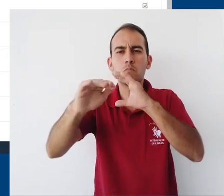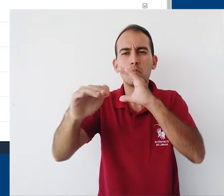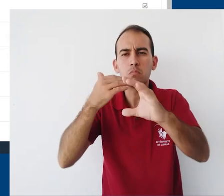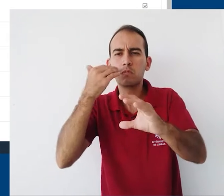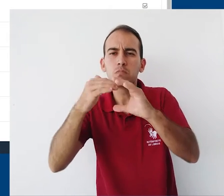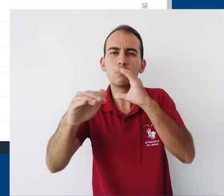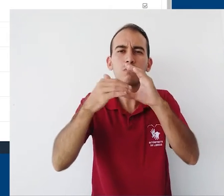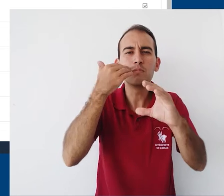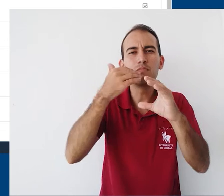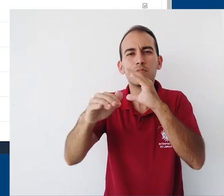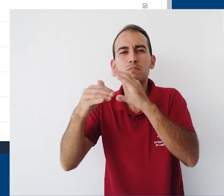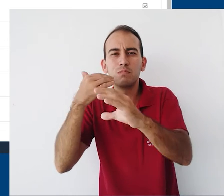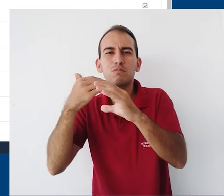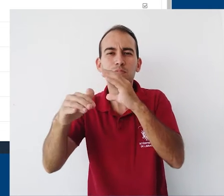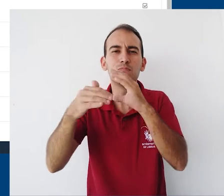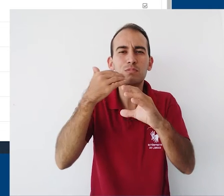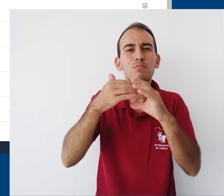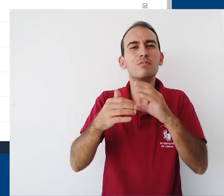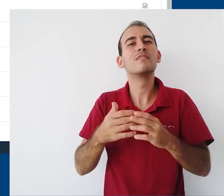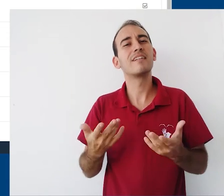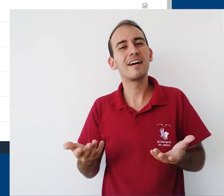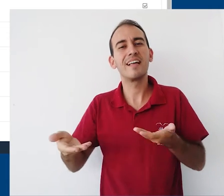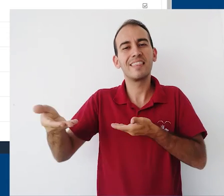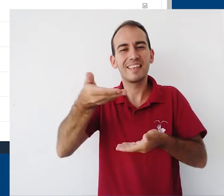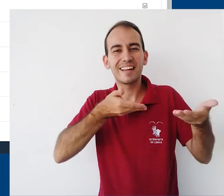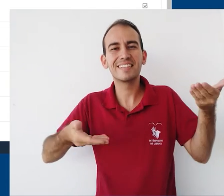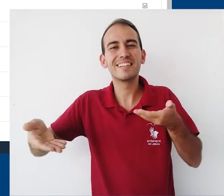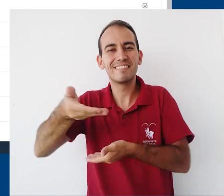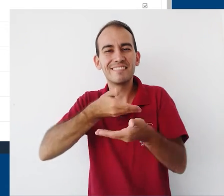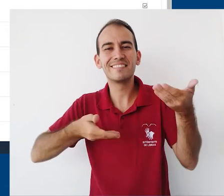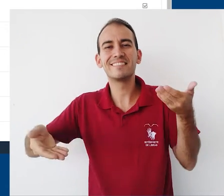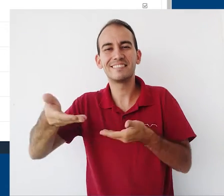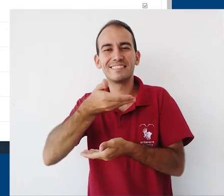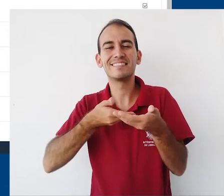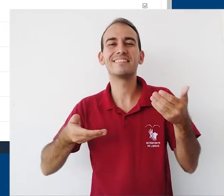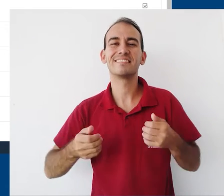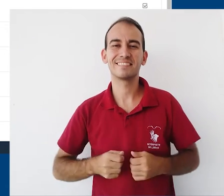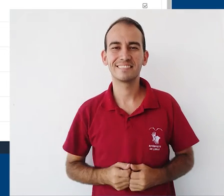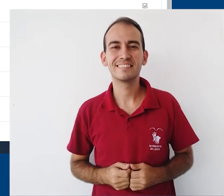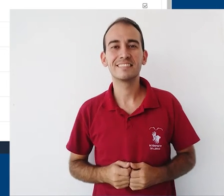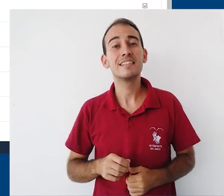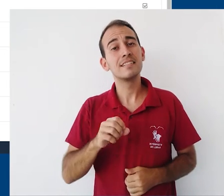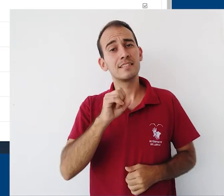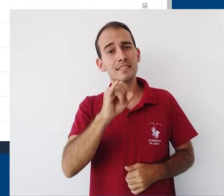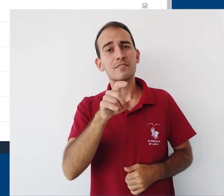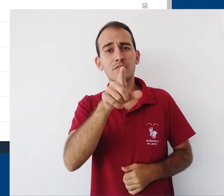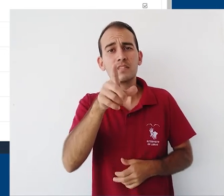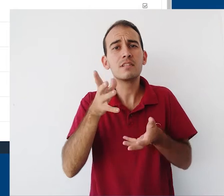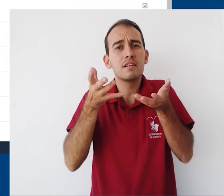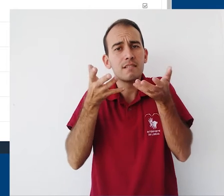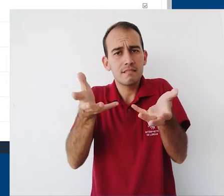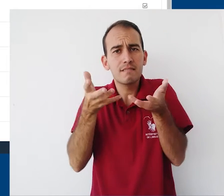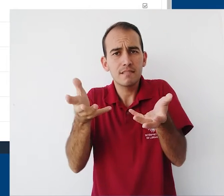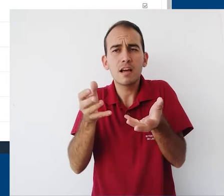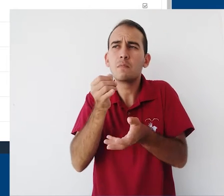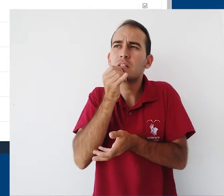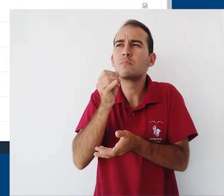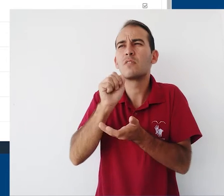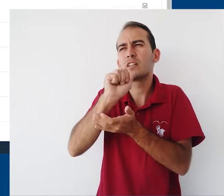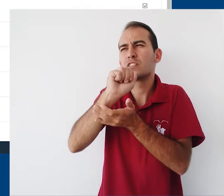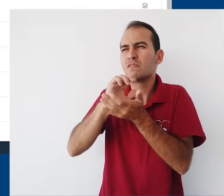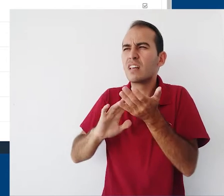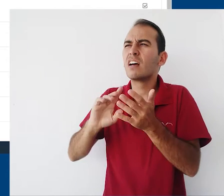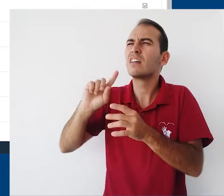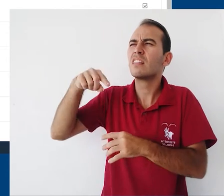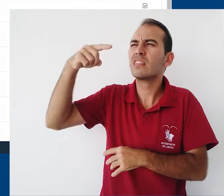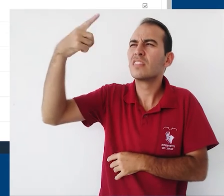criando um diálogo assíncrono entre os usuários deste fórum. Se a intenção é